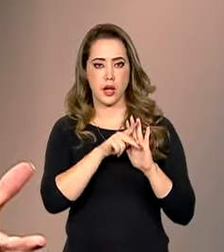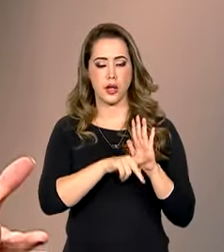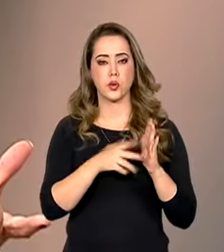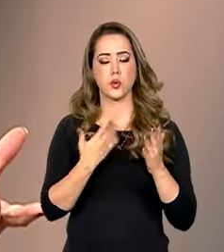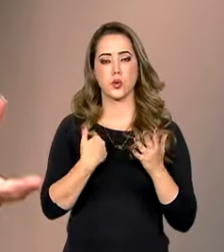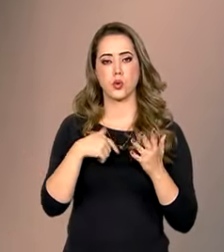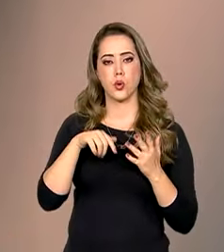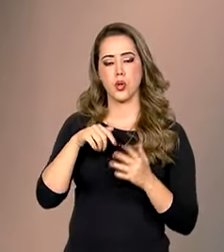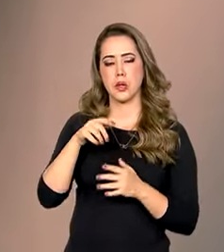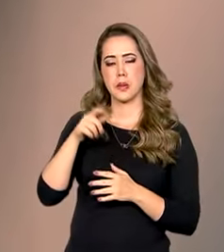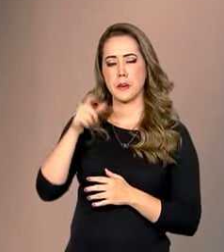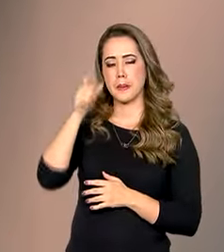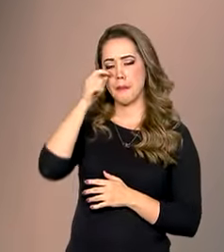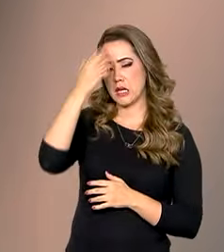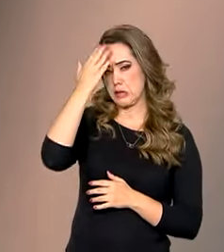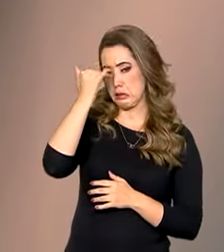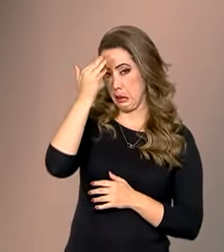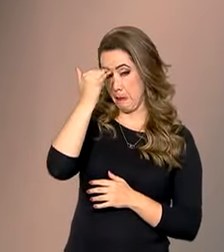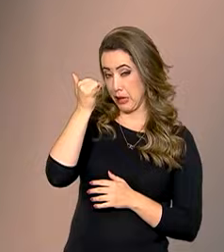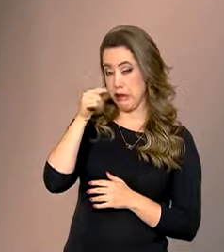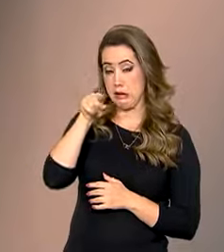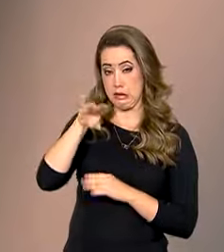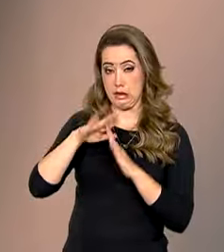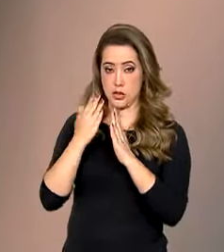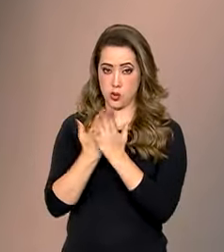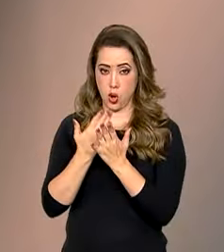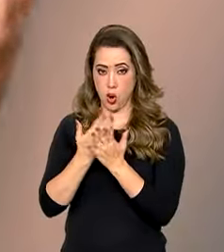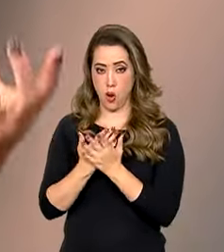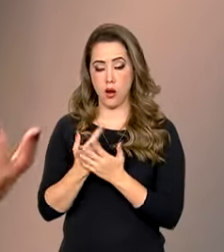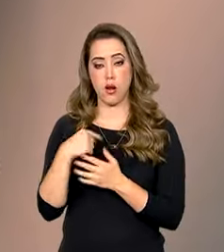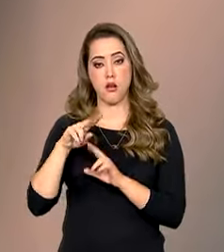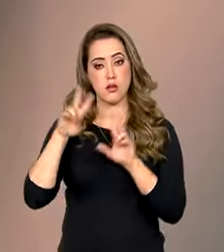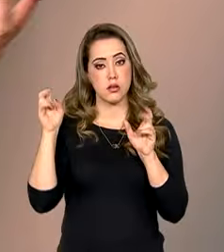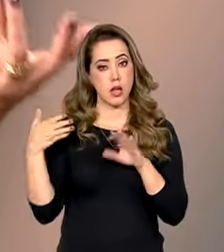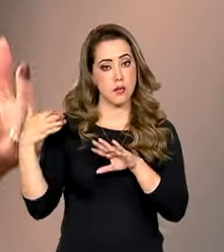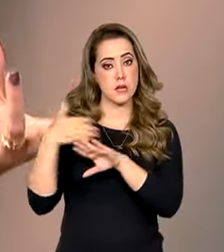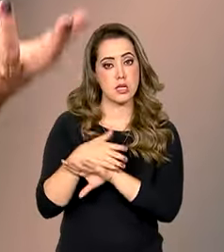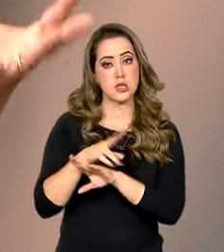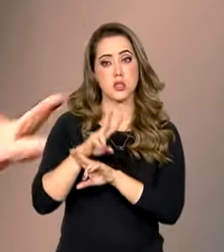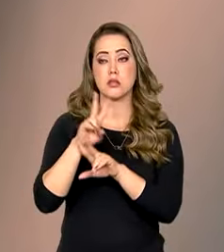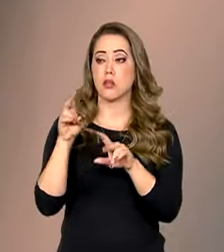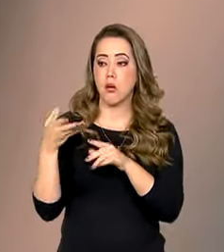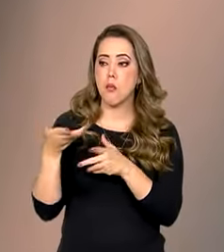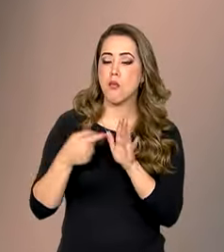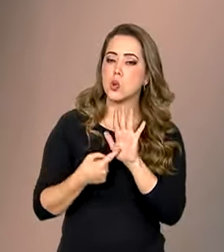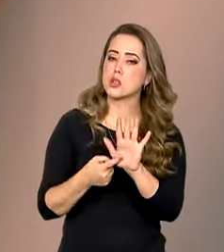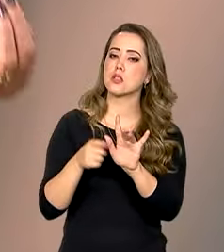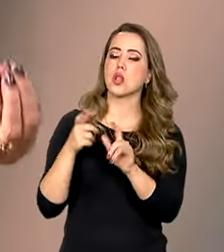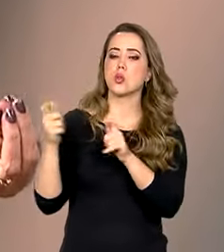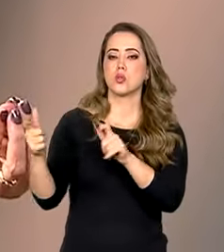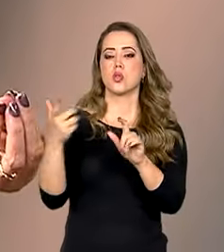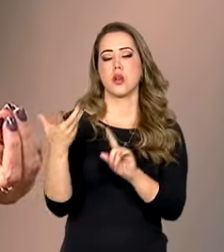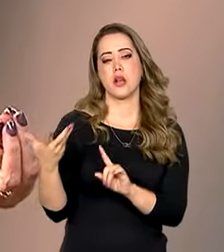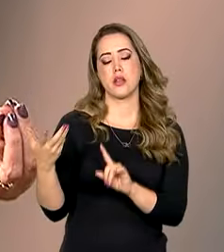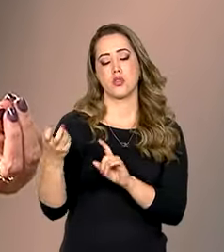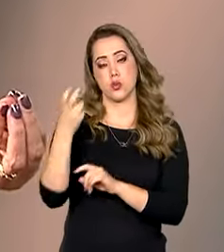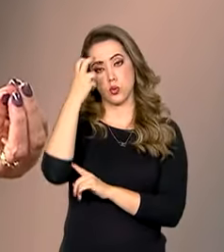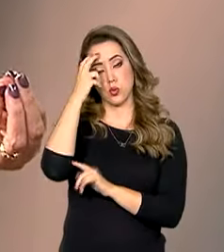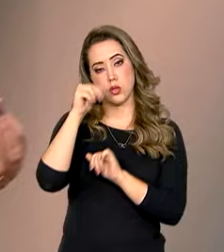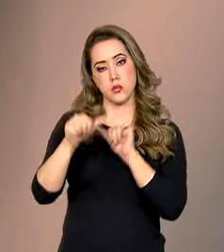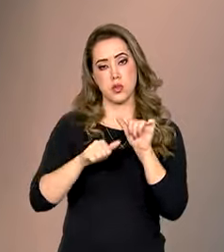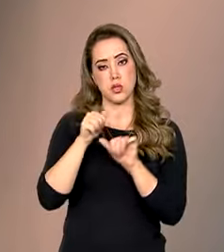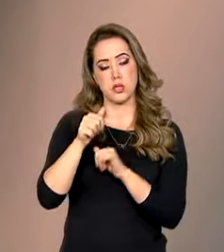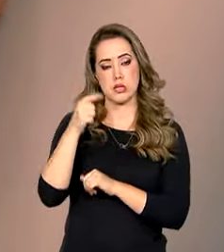escola, pela inserção do tema nos espaços culturais, pela mudança da mentalidade,